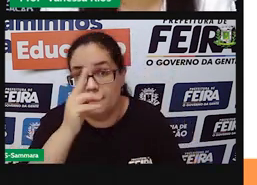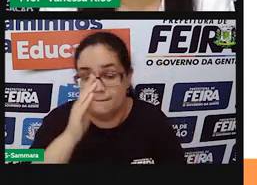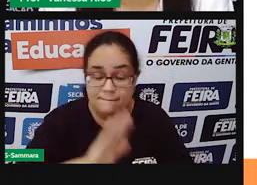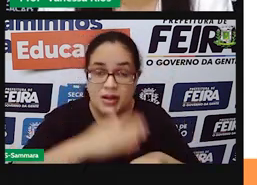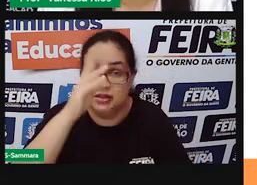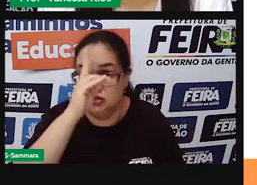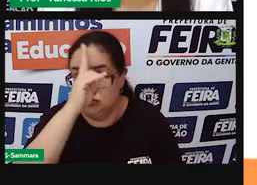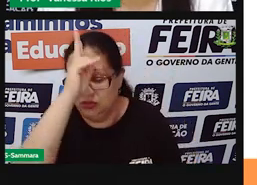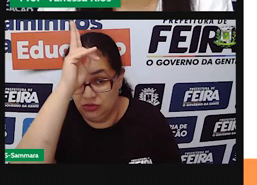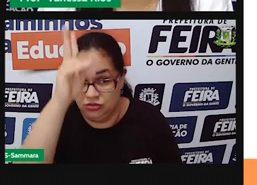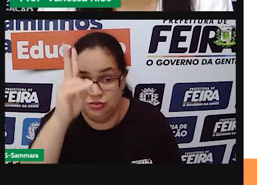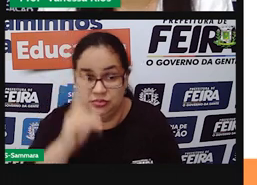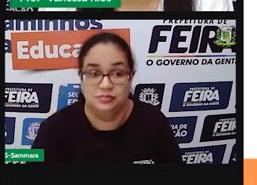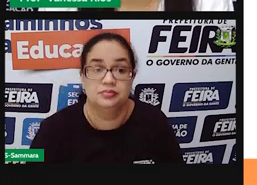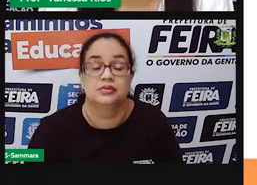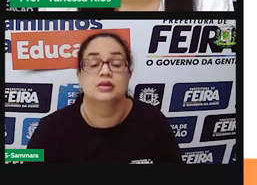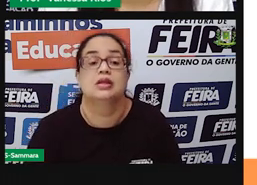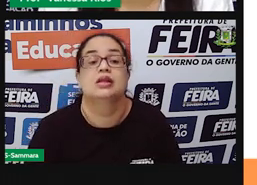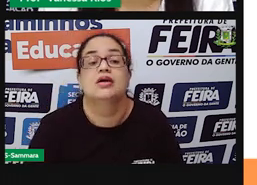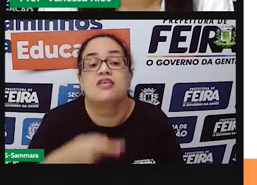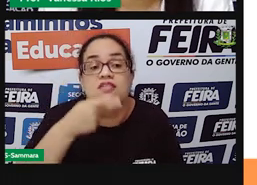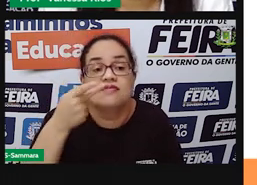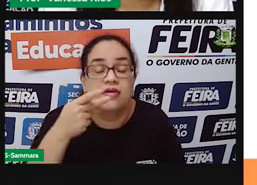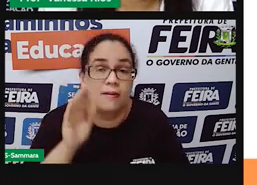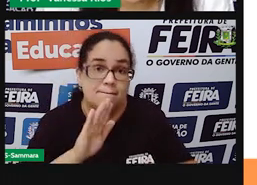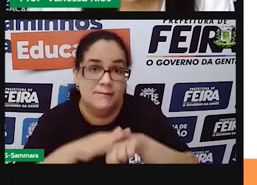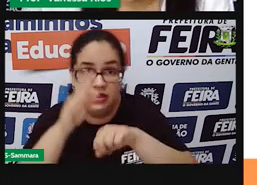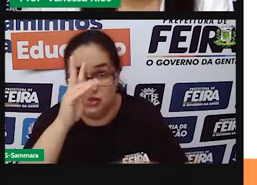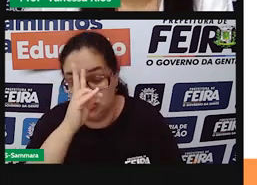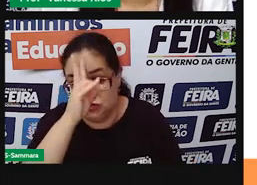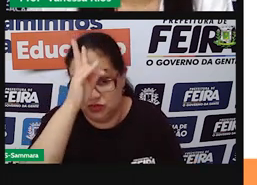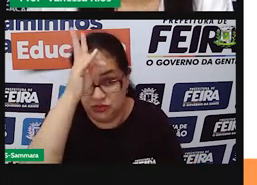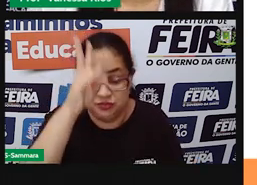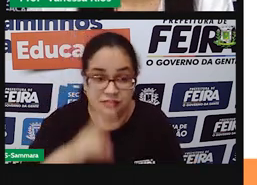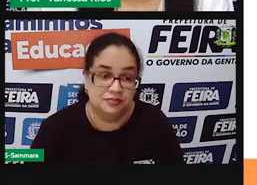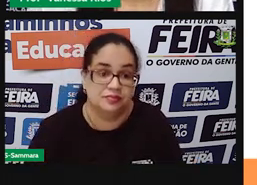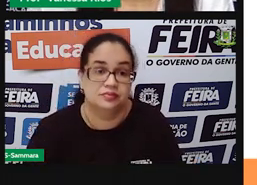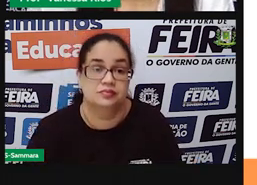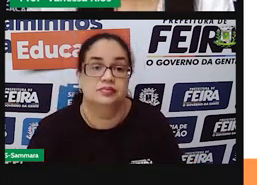forte. A gente pronuncia com mais força.